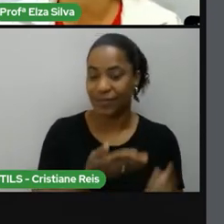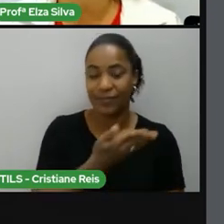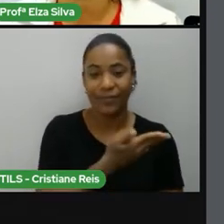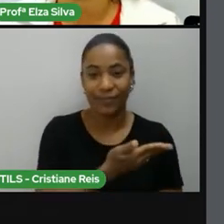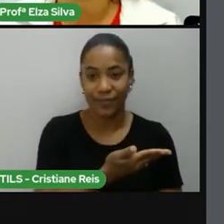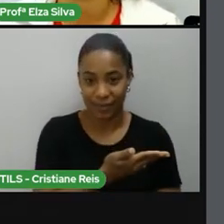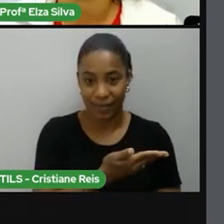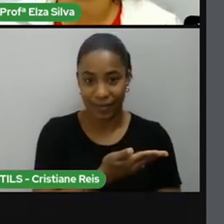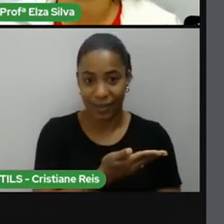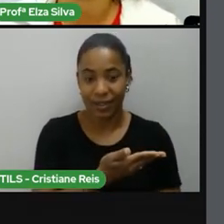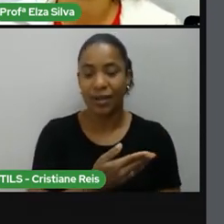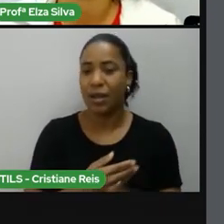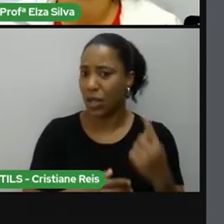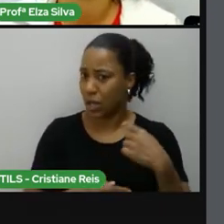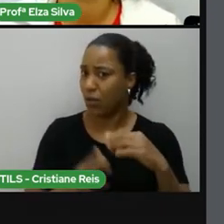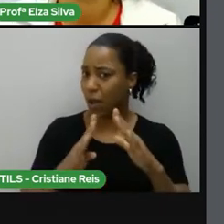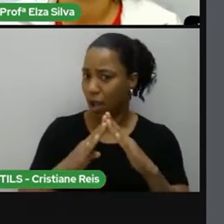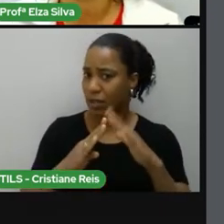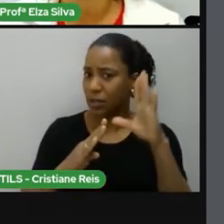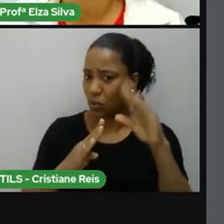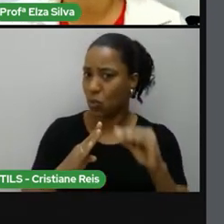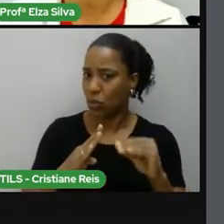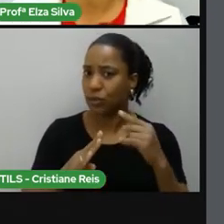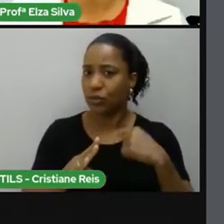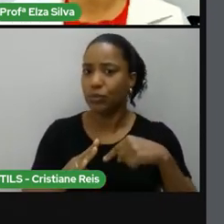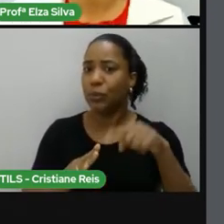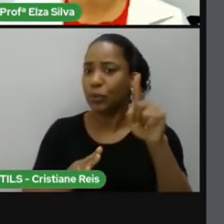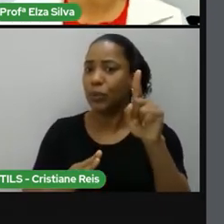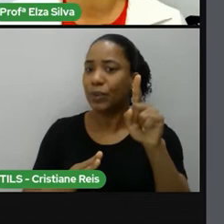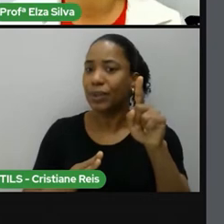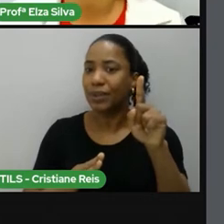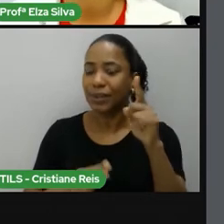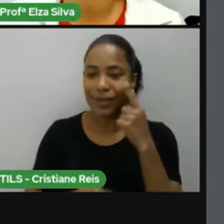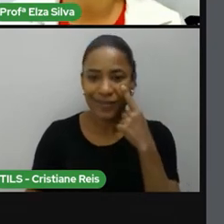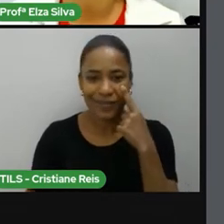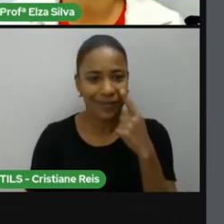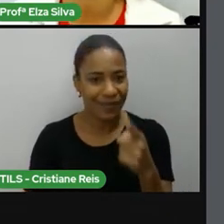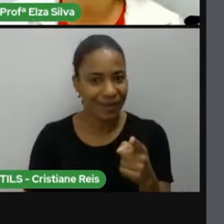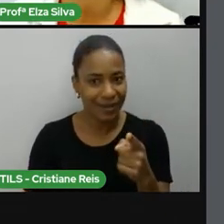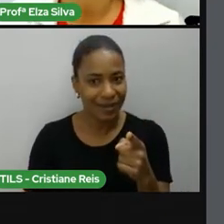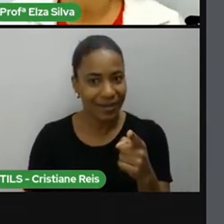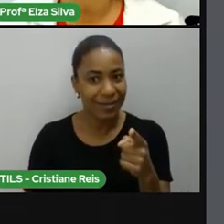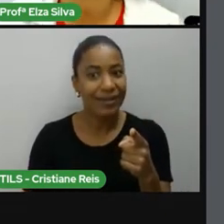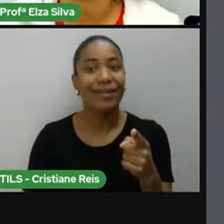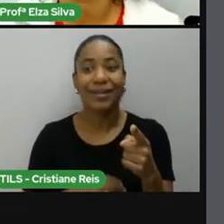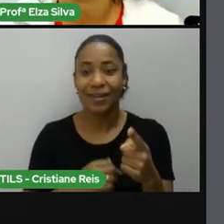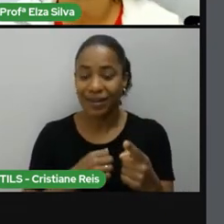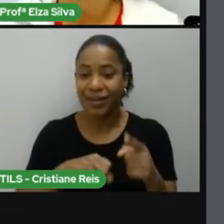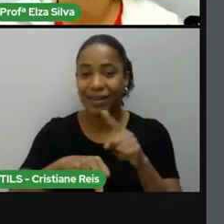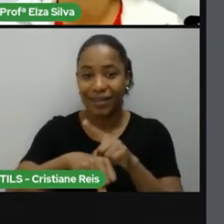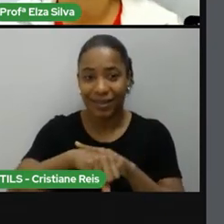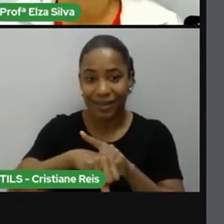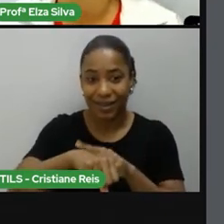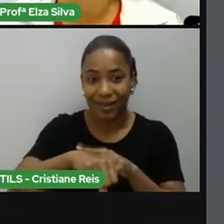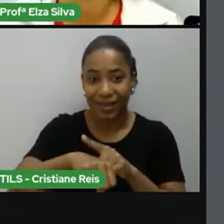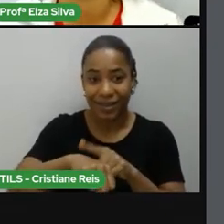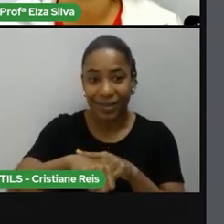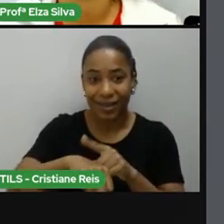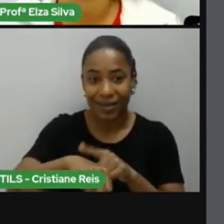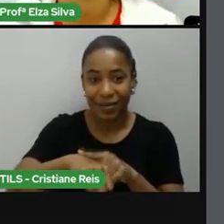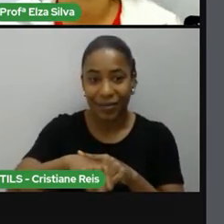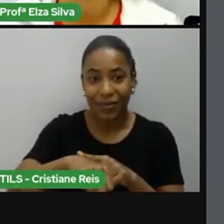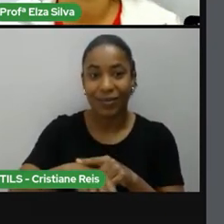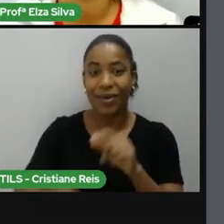casa à noite. Olha aí outra expressão de tempo nesta frase. At night. À